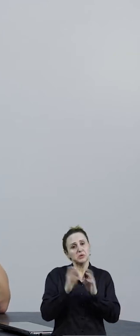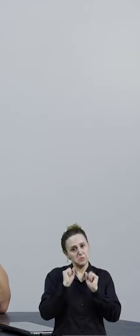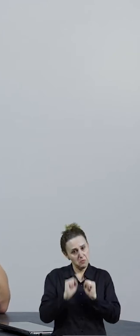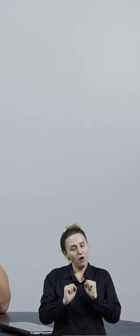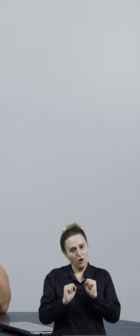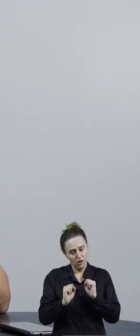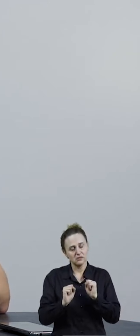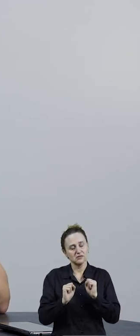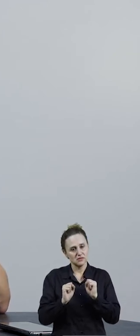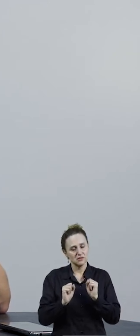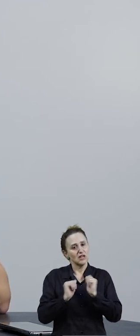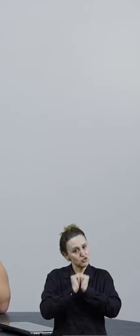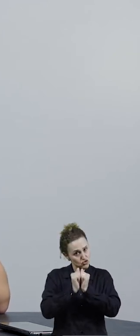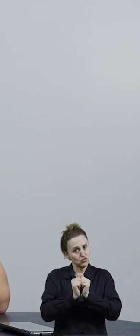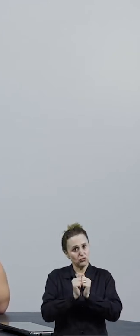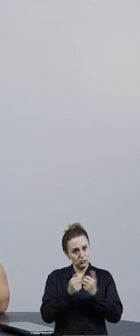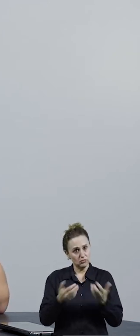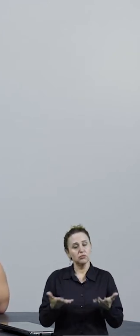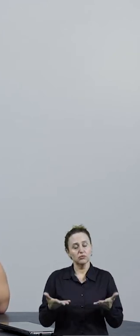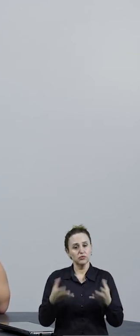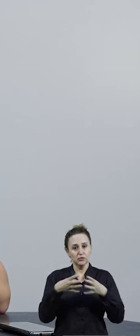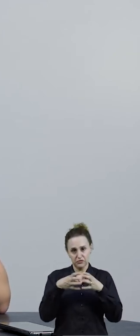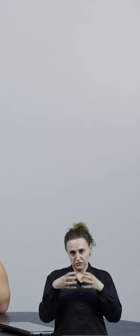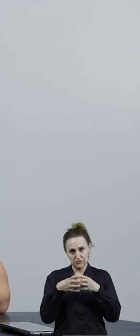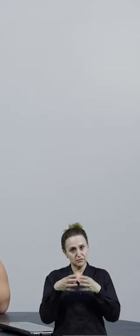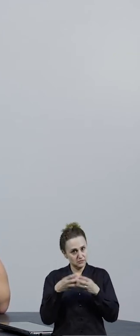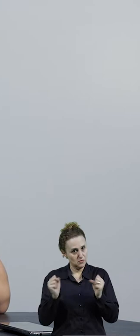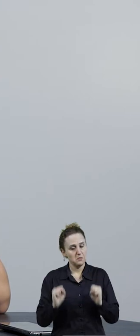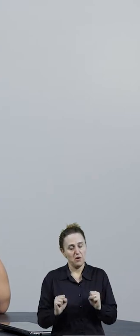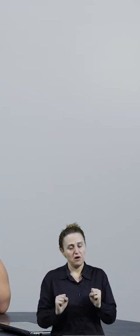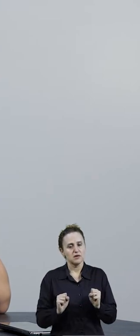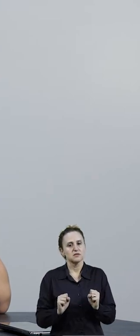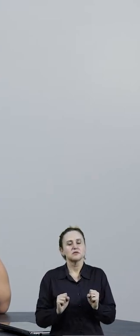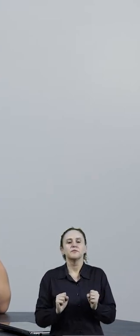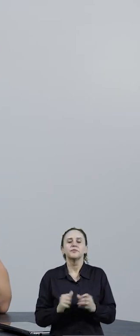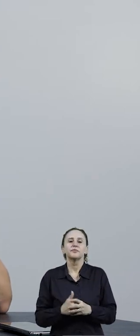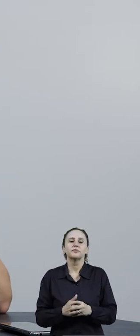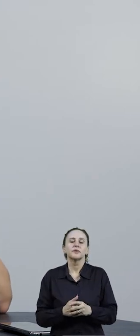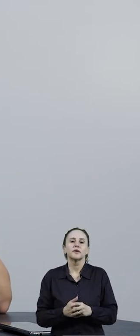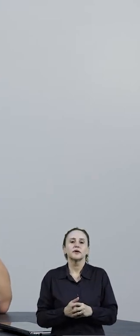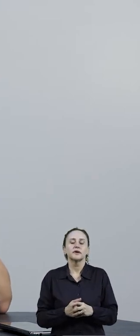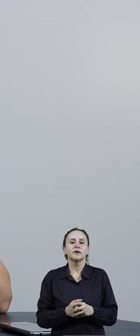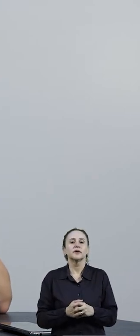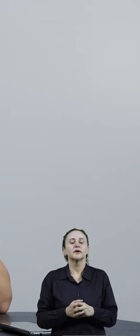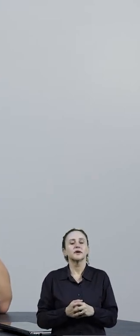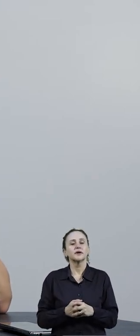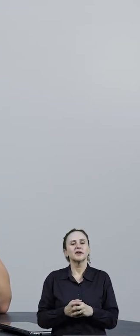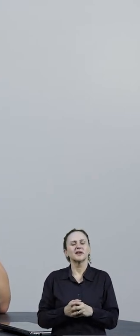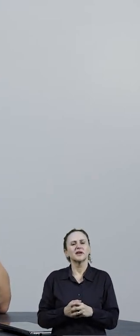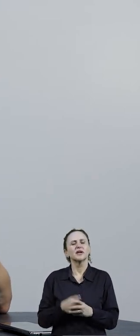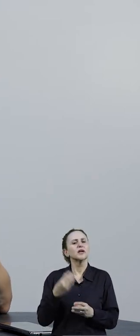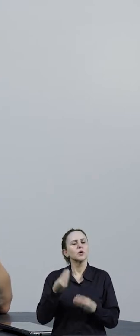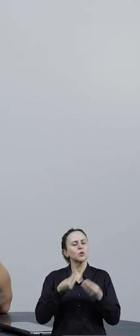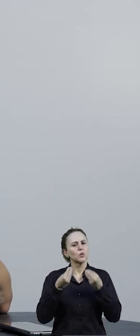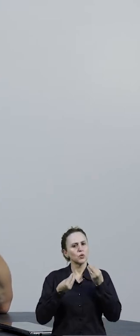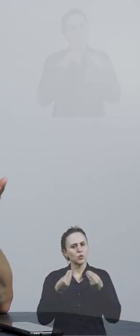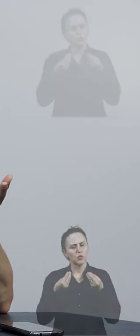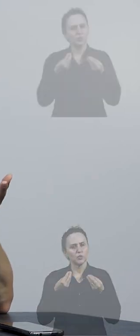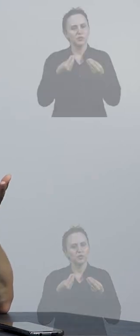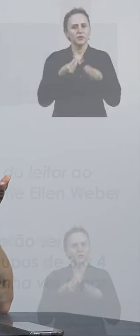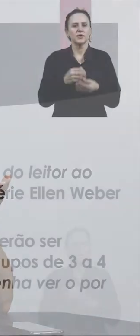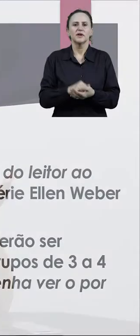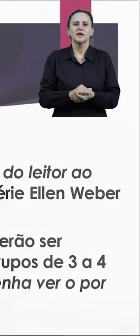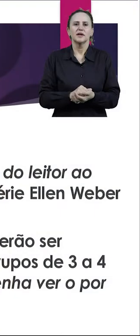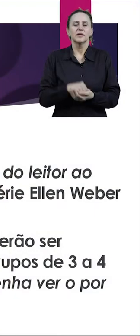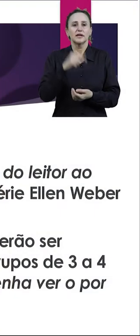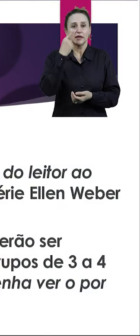compartilhamento junto aí nas nossas rodas de conversa, pra vocês verem. E aí, como que vai acontecer o restante?